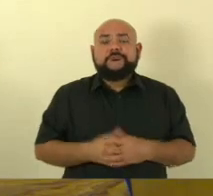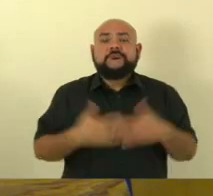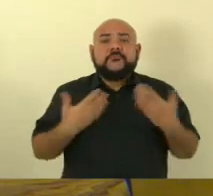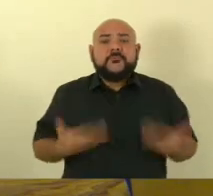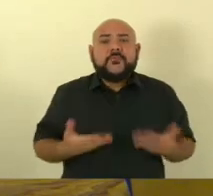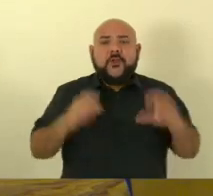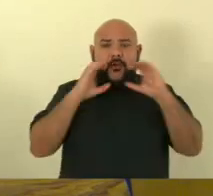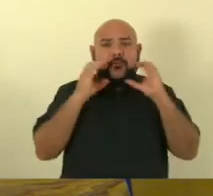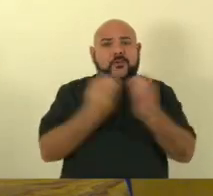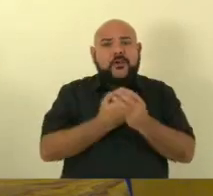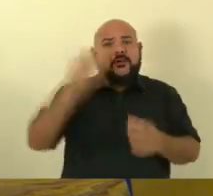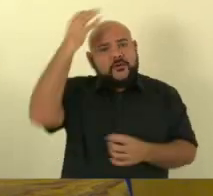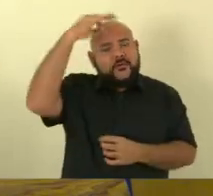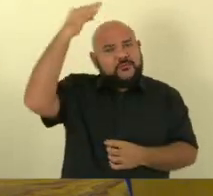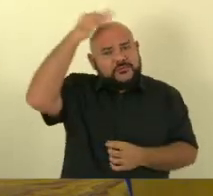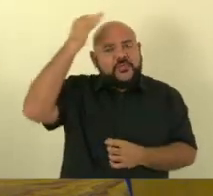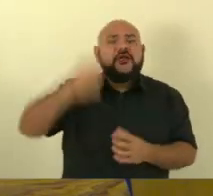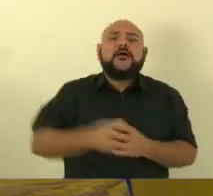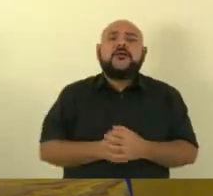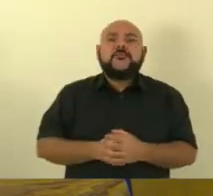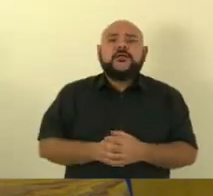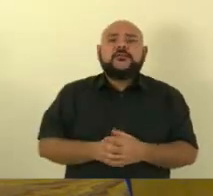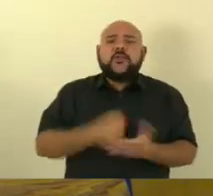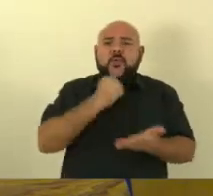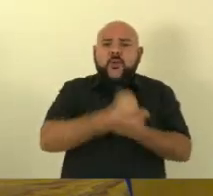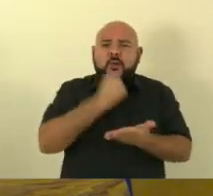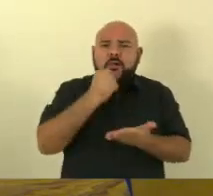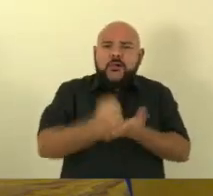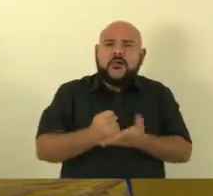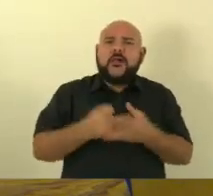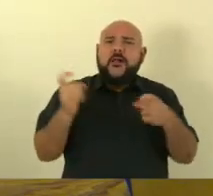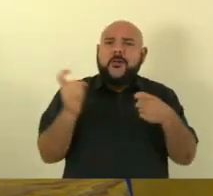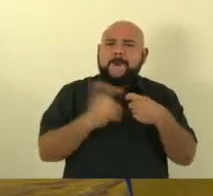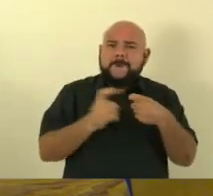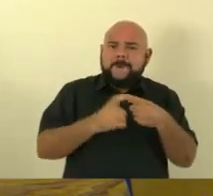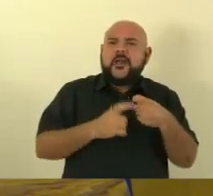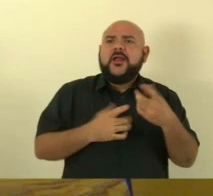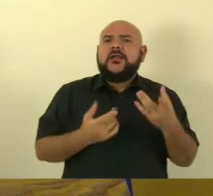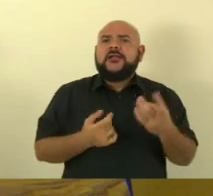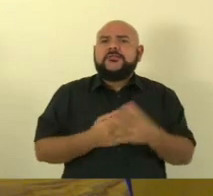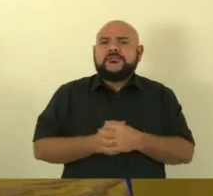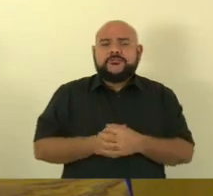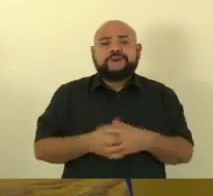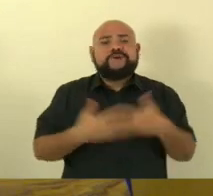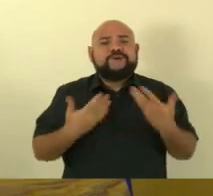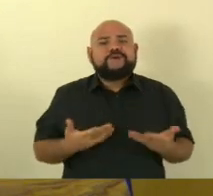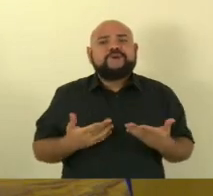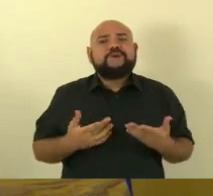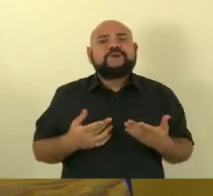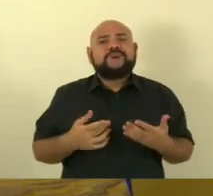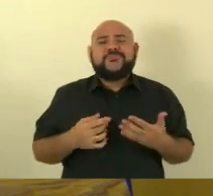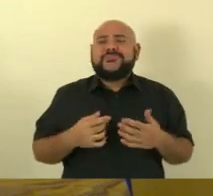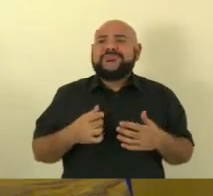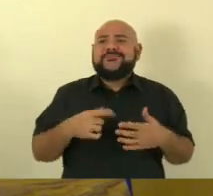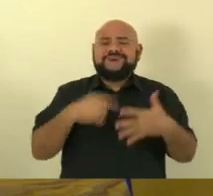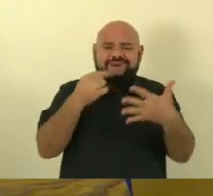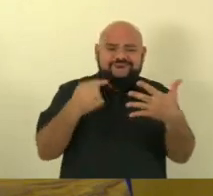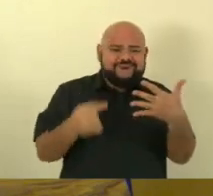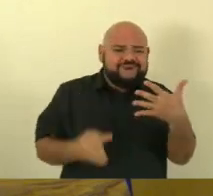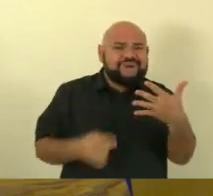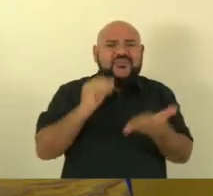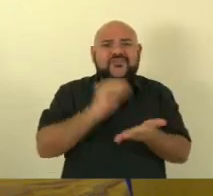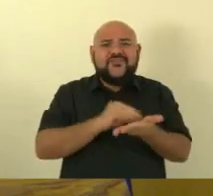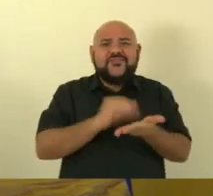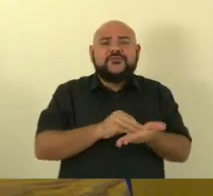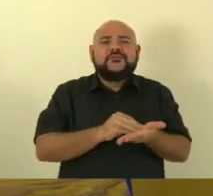tendo seus especialistas na hora em que precisam com a dignidade que precisam então onde estão esses quatro bilhões